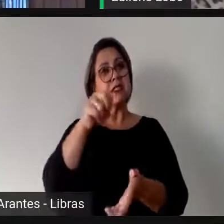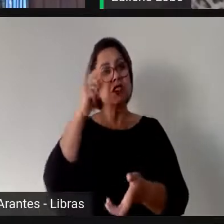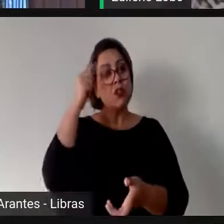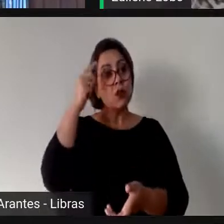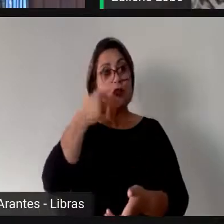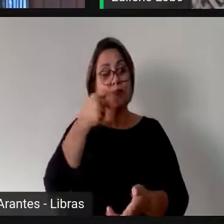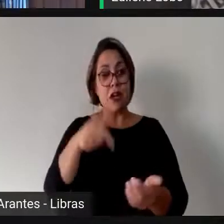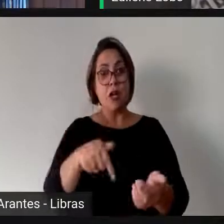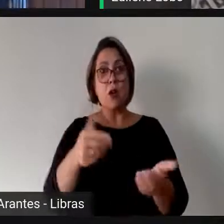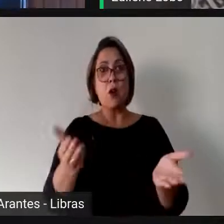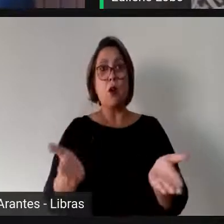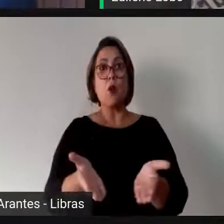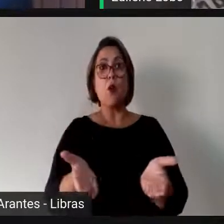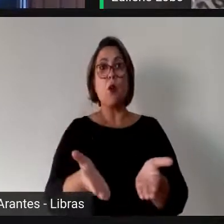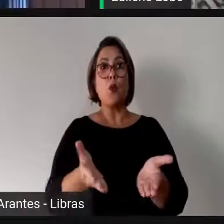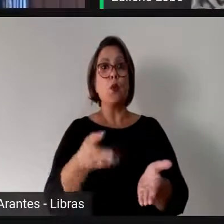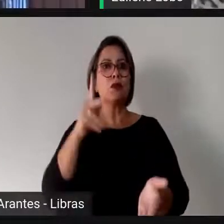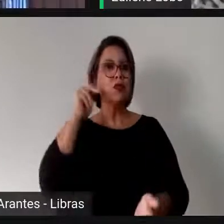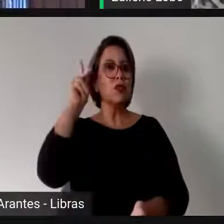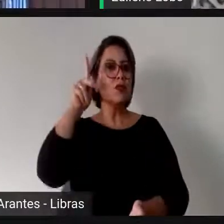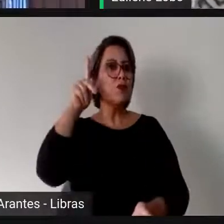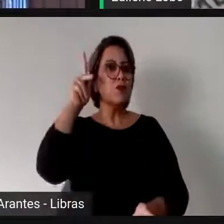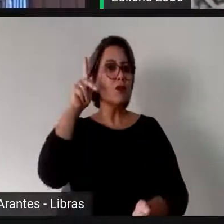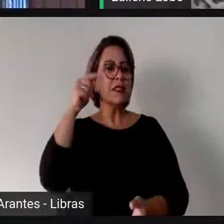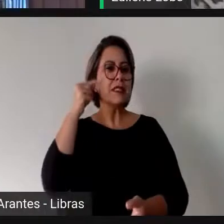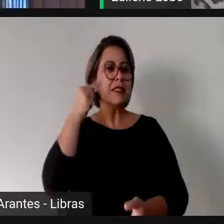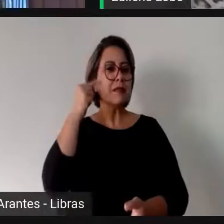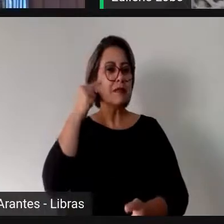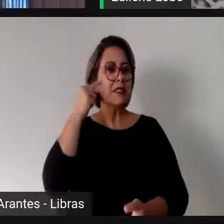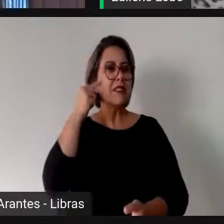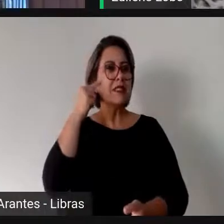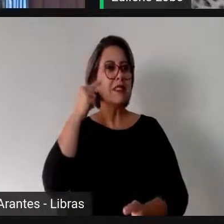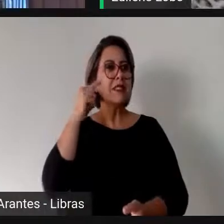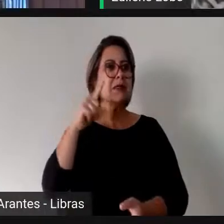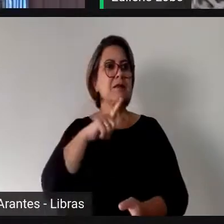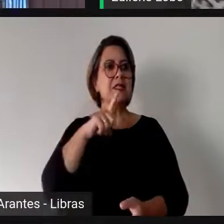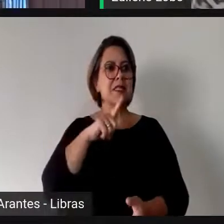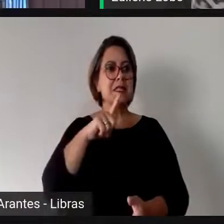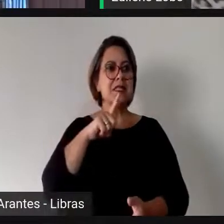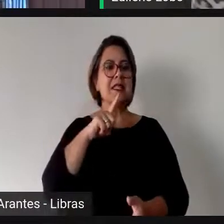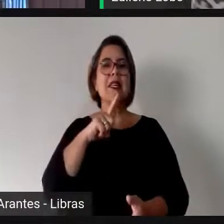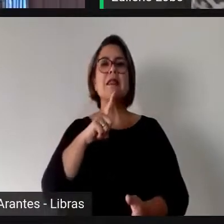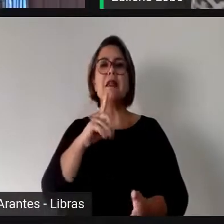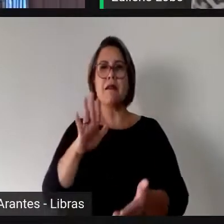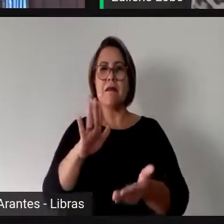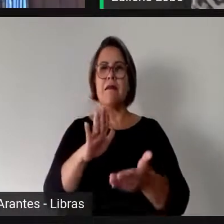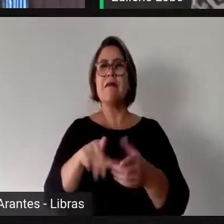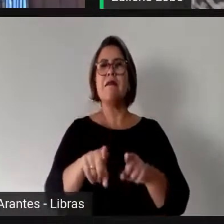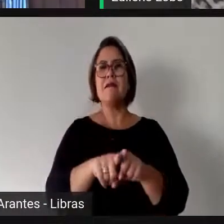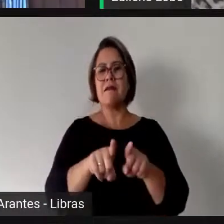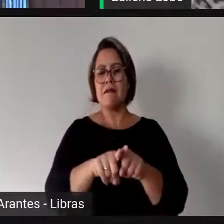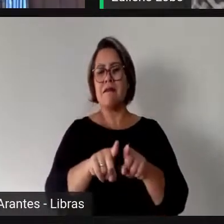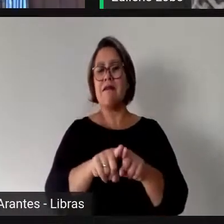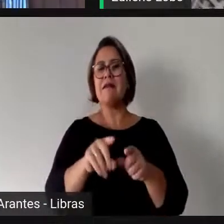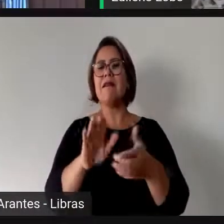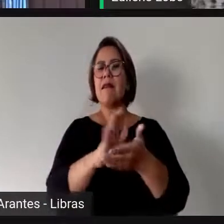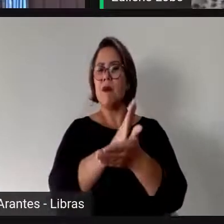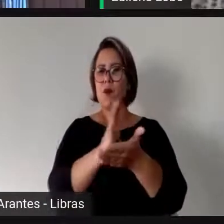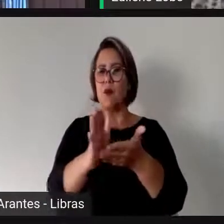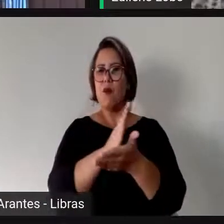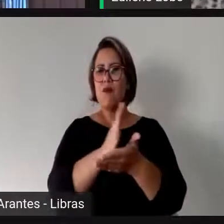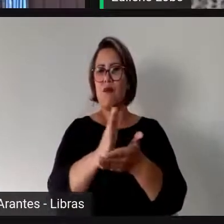em que já podemos contar com alguma parcela desses recursos, eu